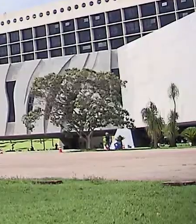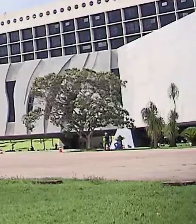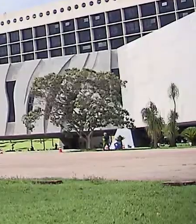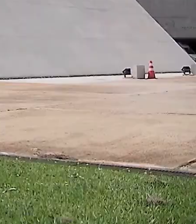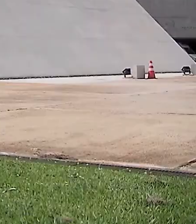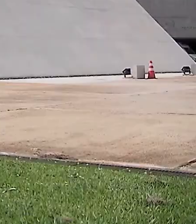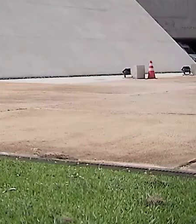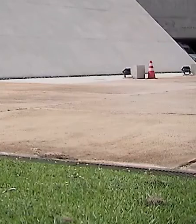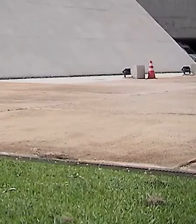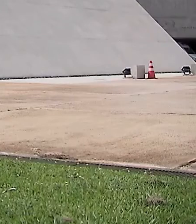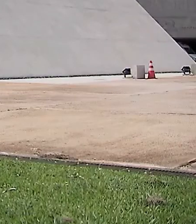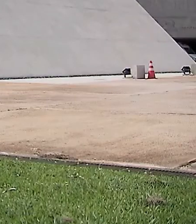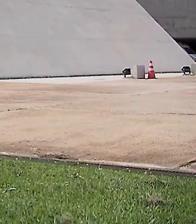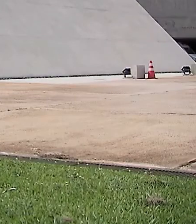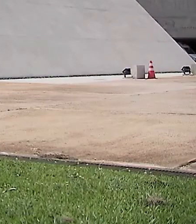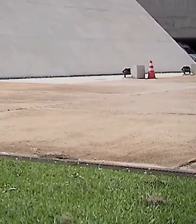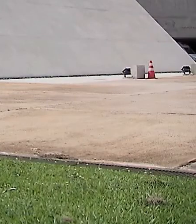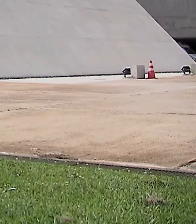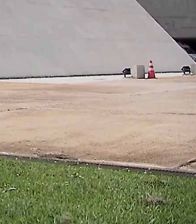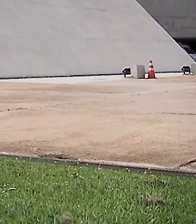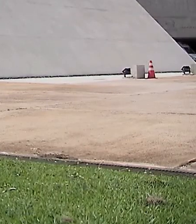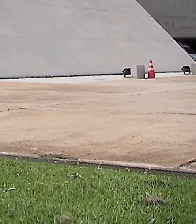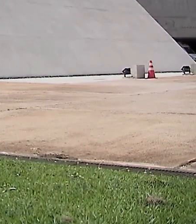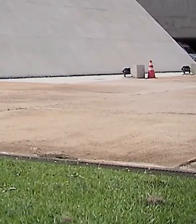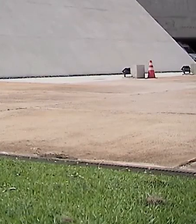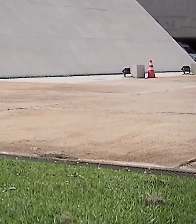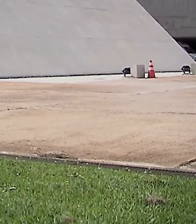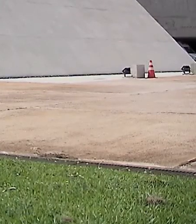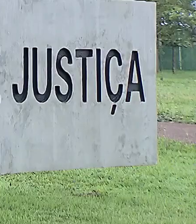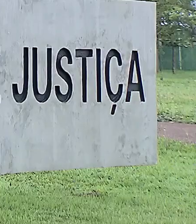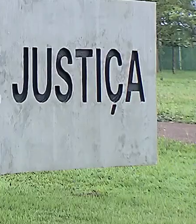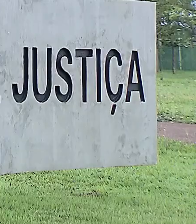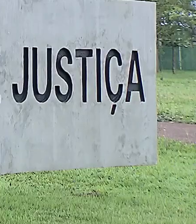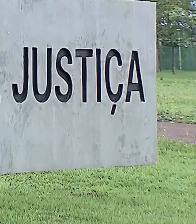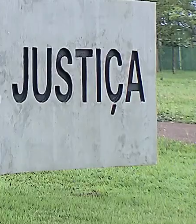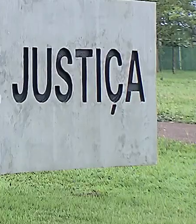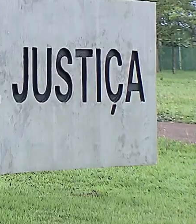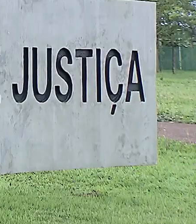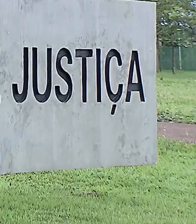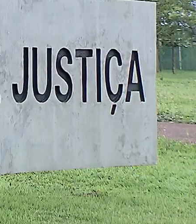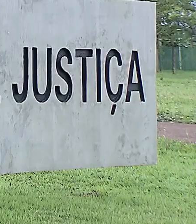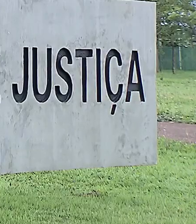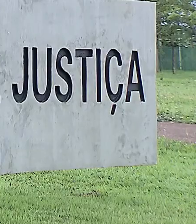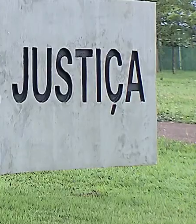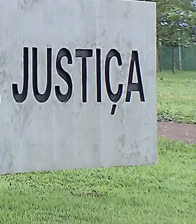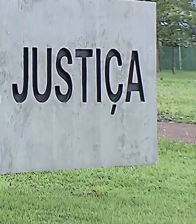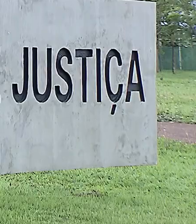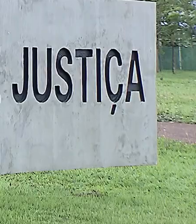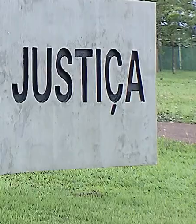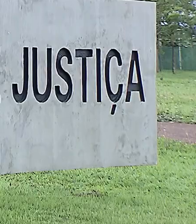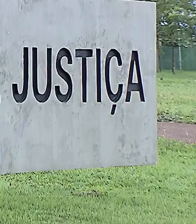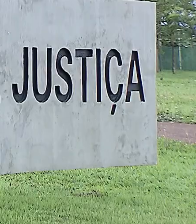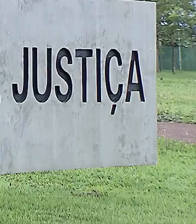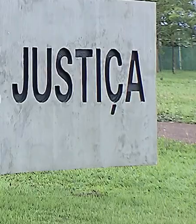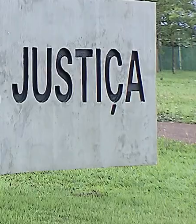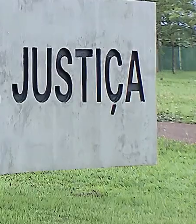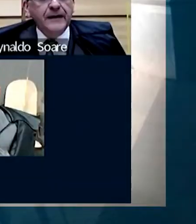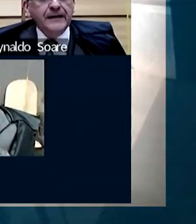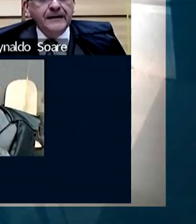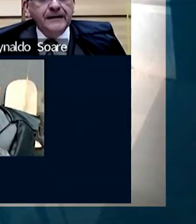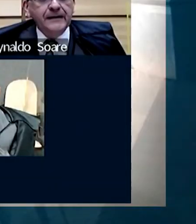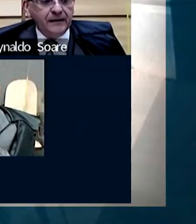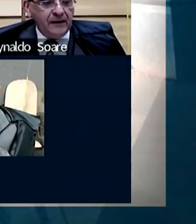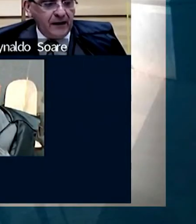divergência sobre qual ramo judiciário seria o competente para julgá-lo e sobre qual juízo estadual deveria ficar com o caso,